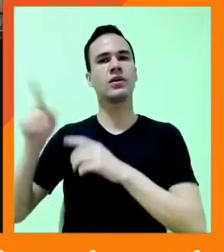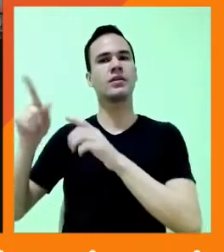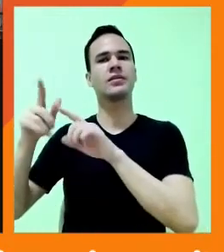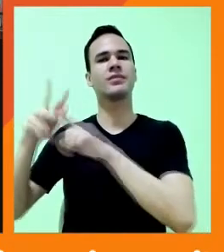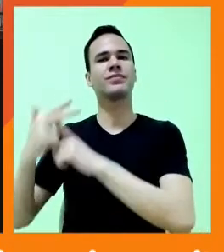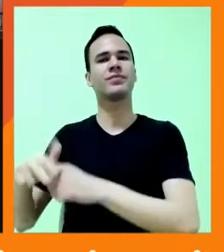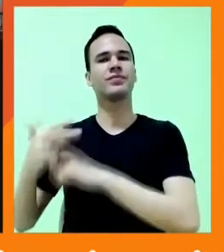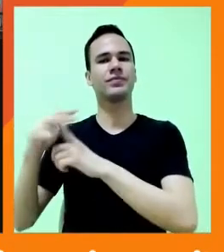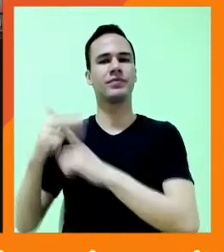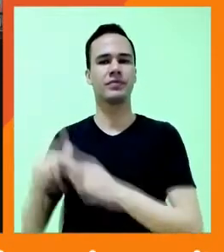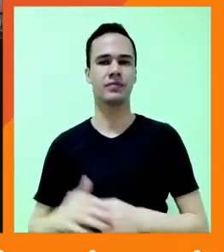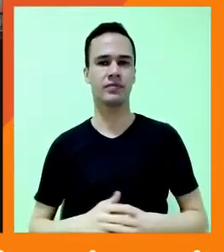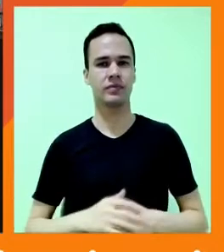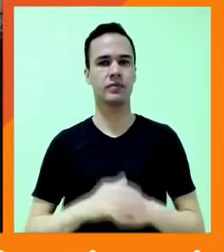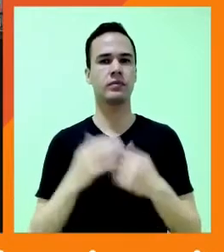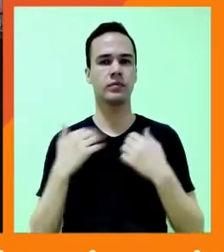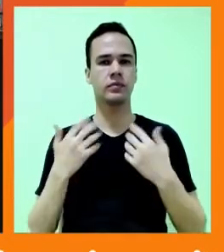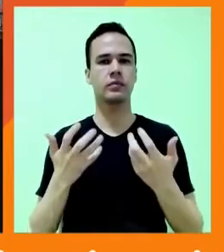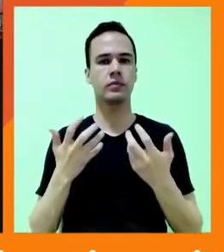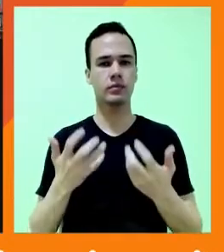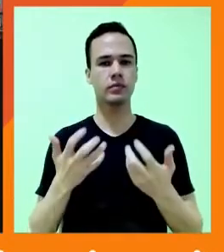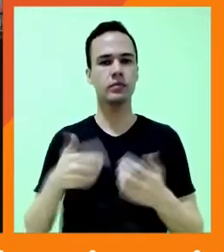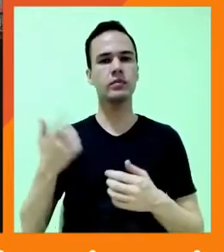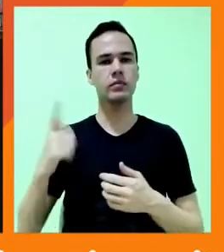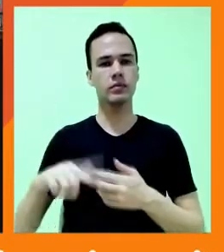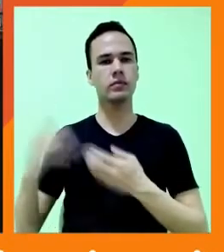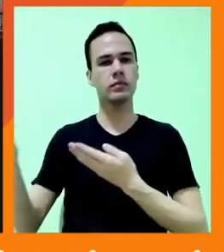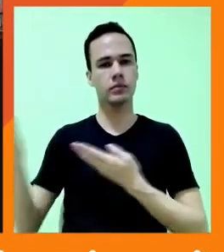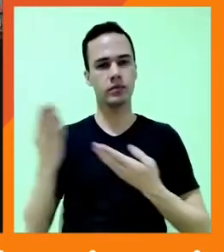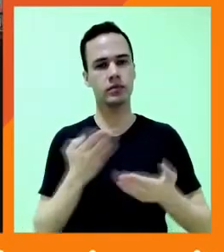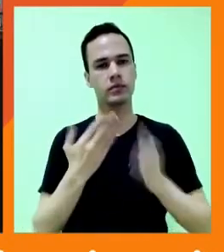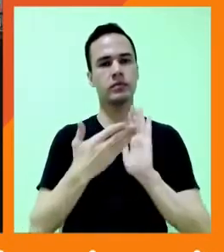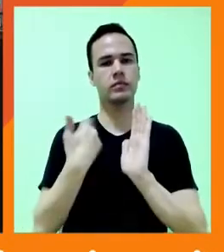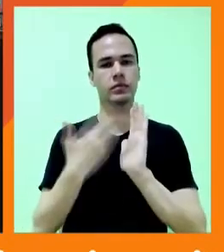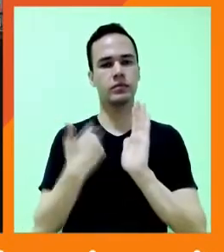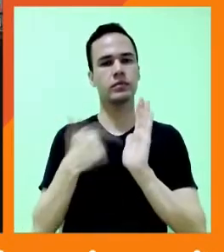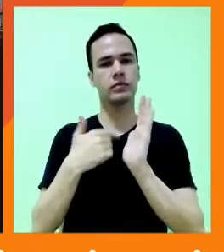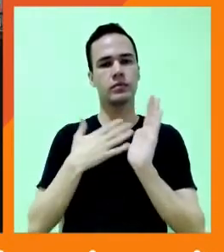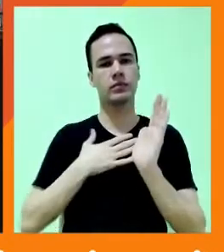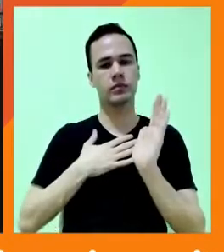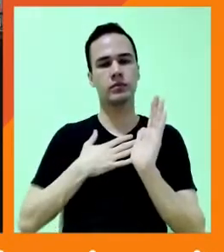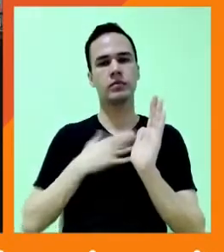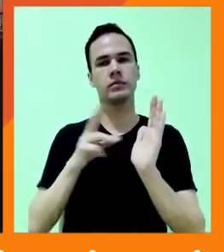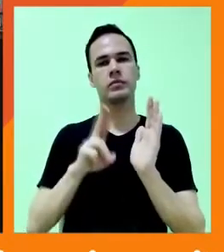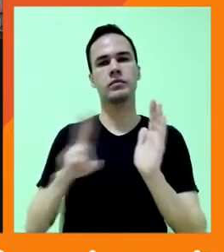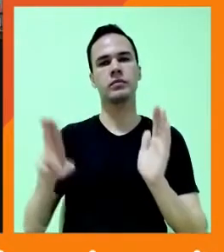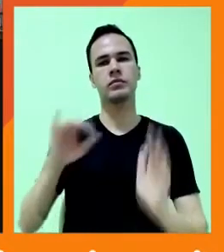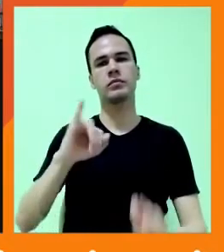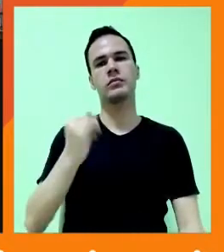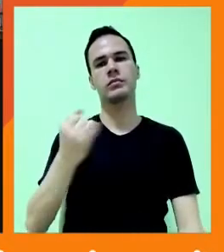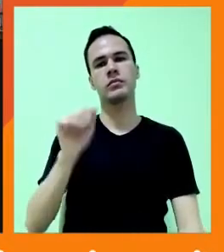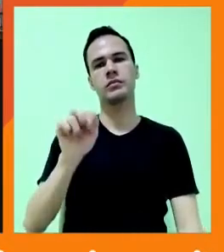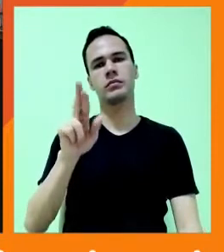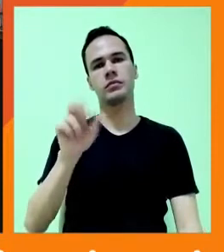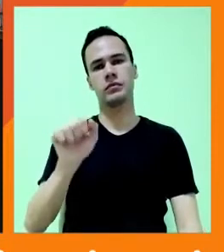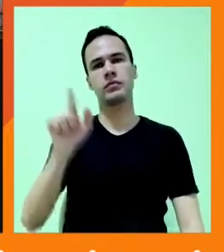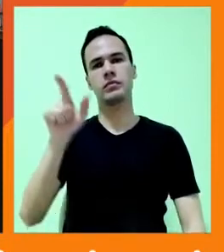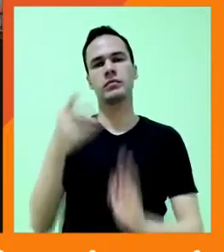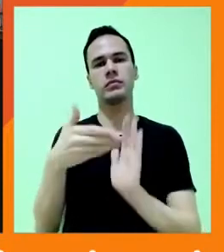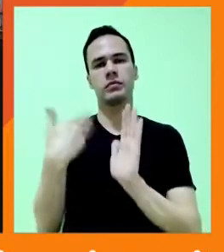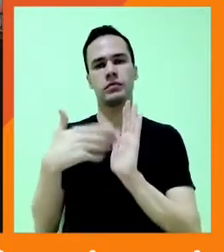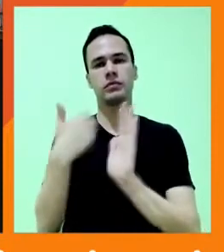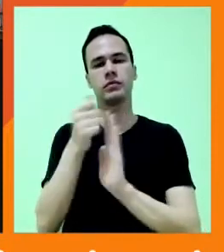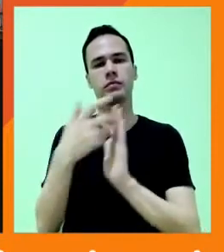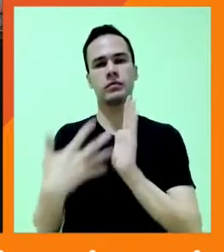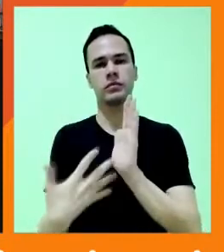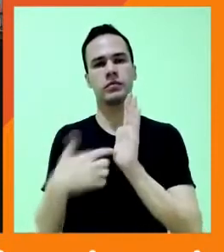E aqui eu queria invocar um autor que a gente gosta muito, ele chama Jaron Lanier, ele escreveu um livro que se chama 10